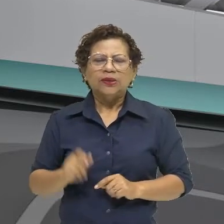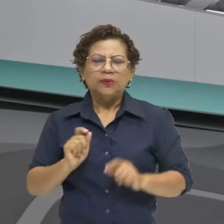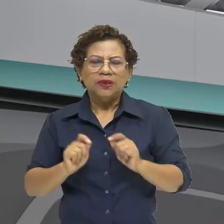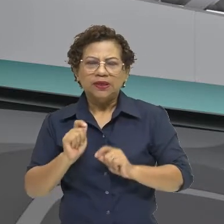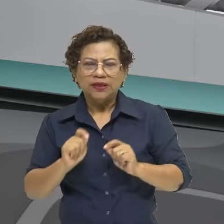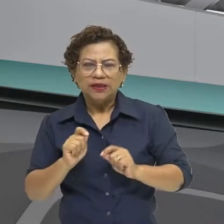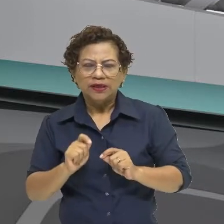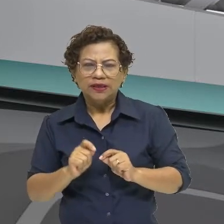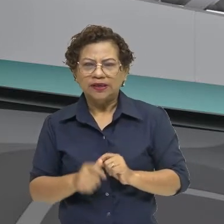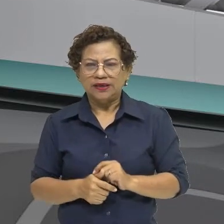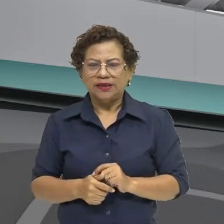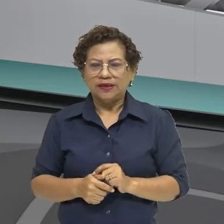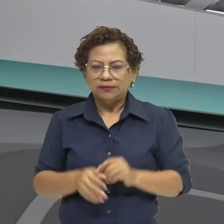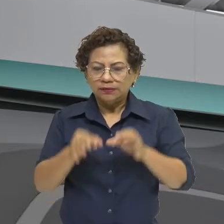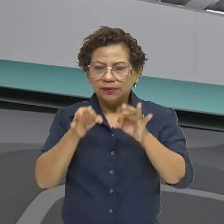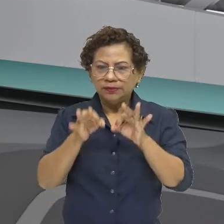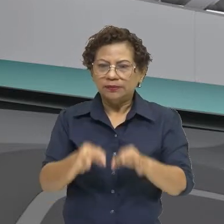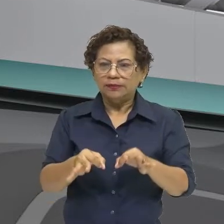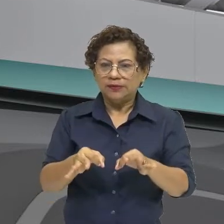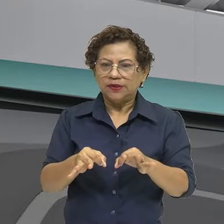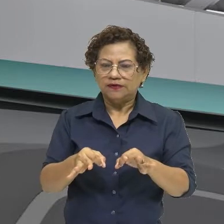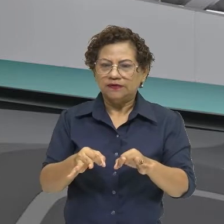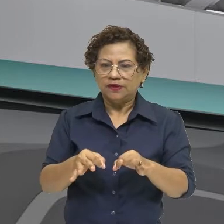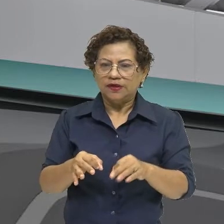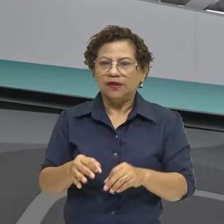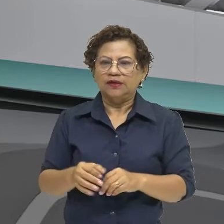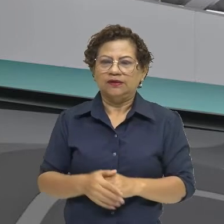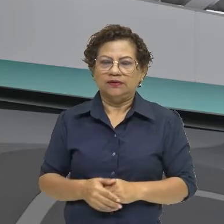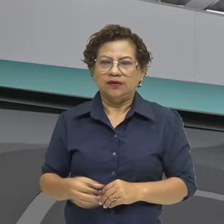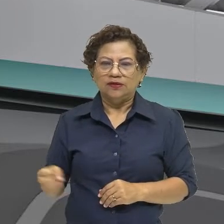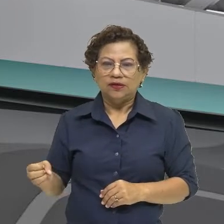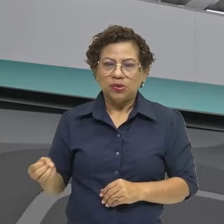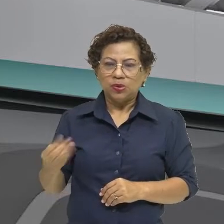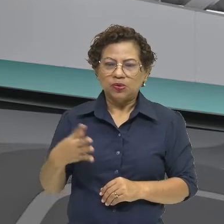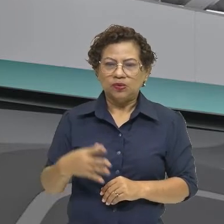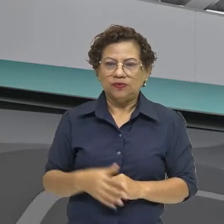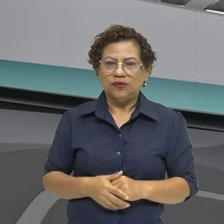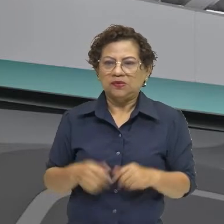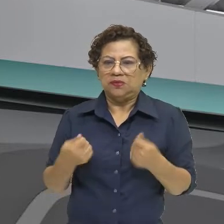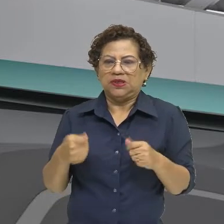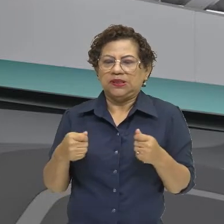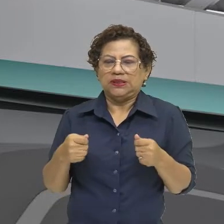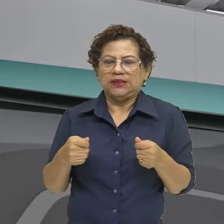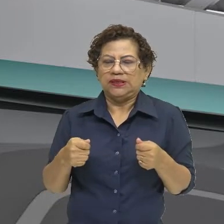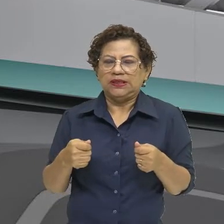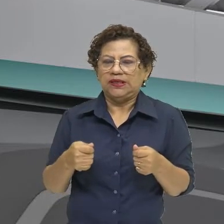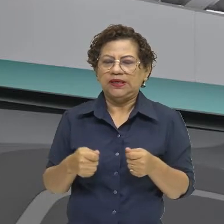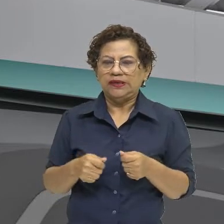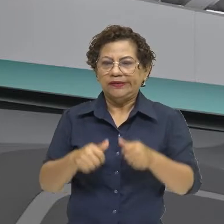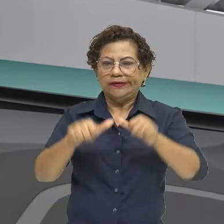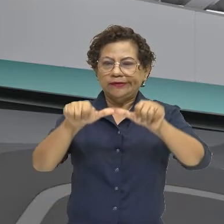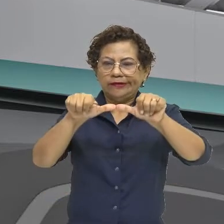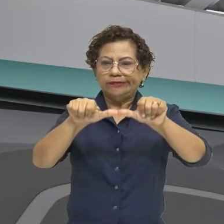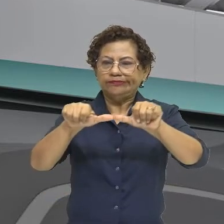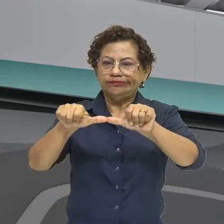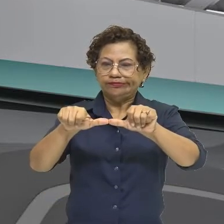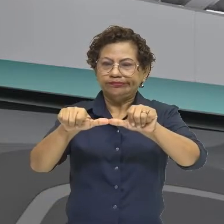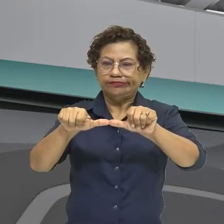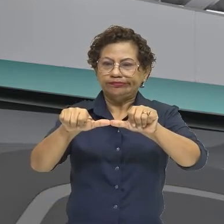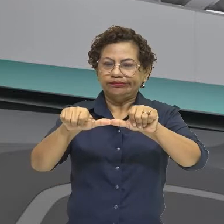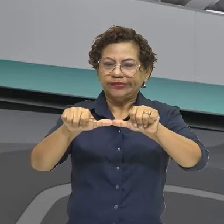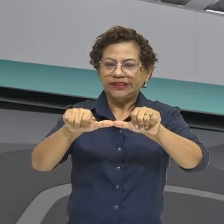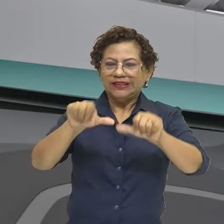barroco e diz, nós não precisamos ser tão acadêmicos, nós não precisamos ser tão assimétricos, ou